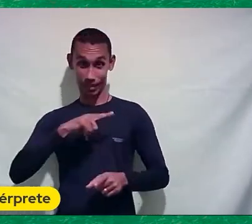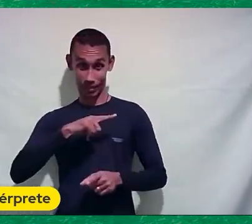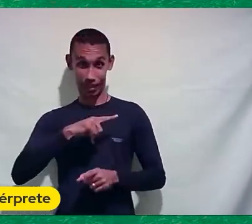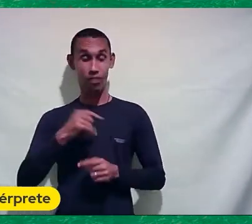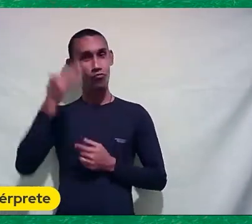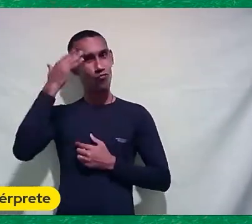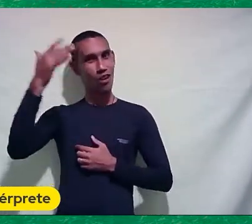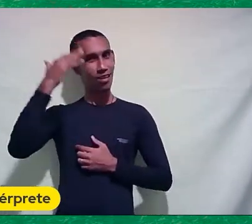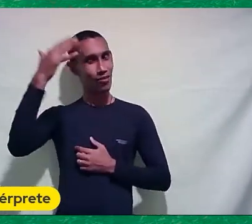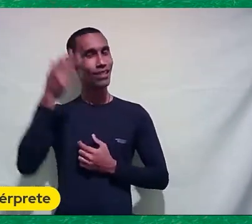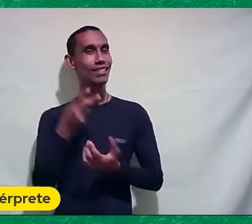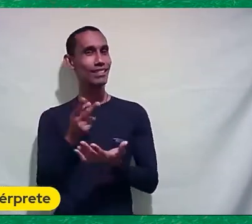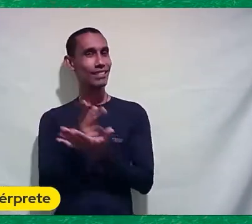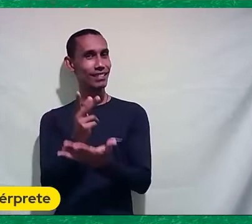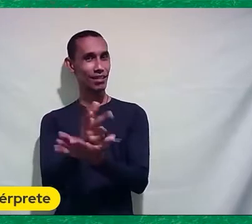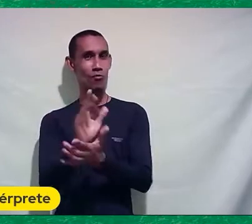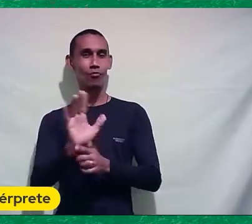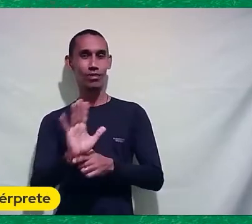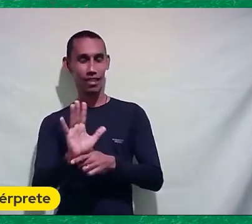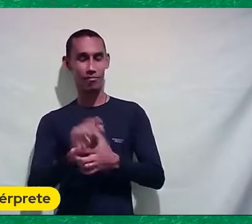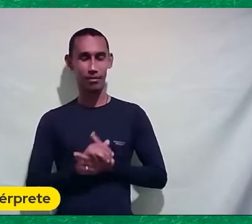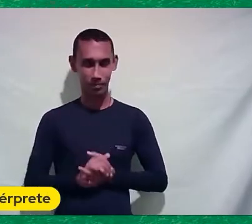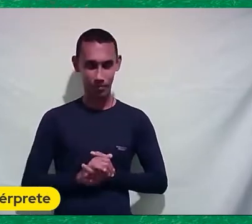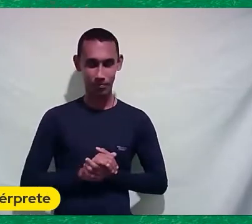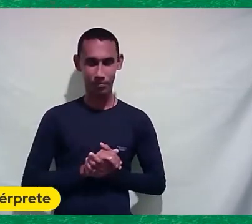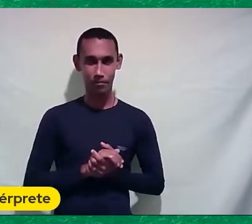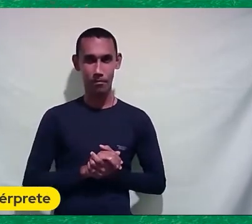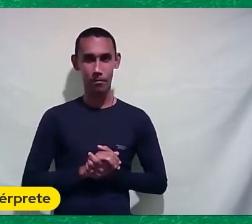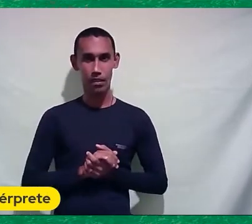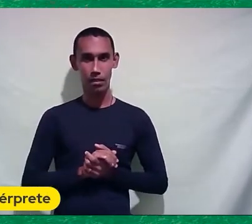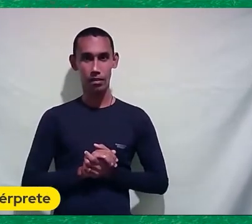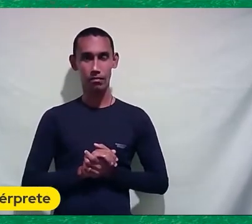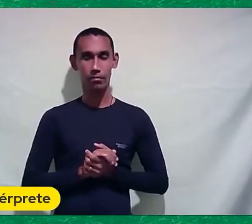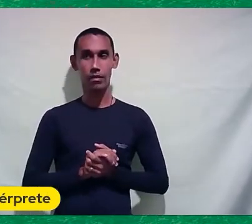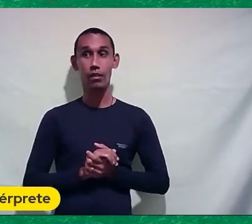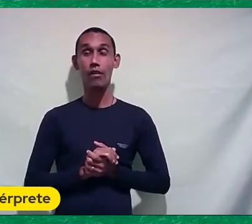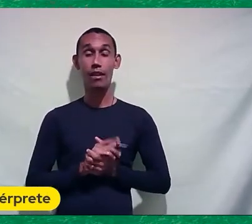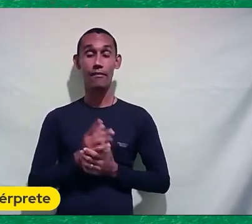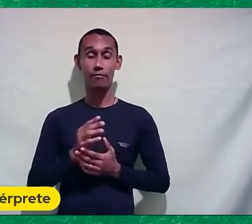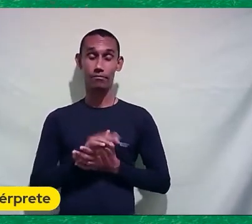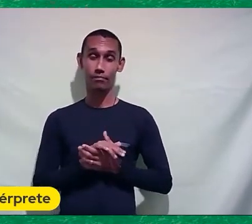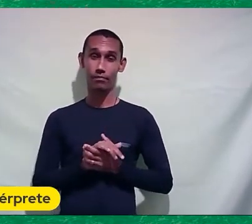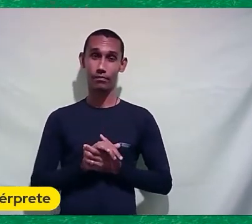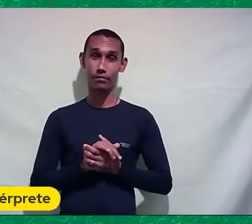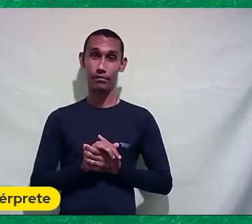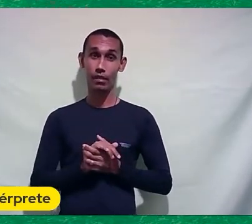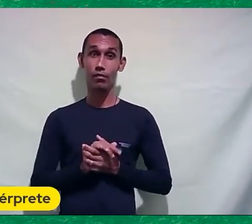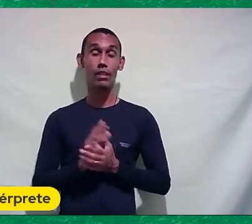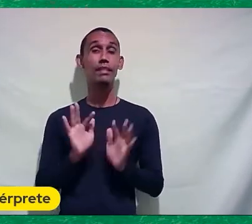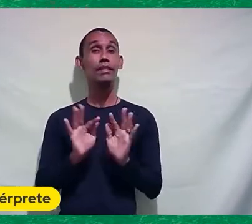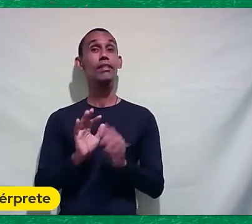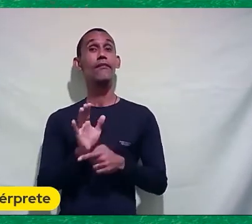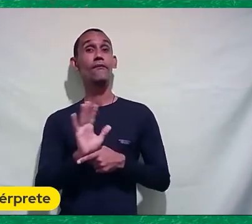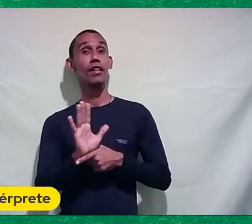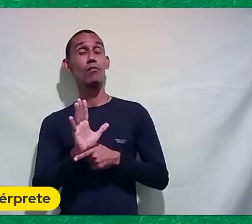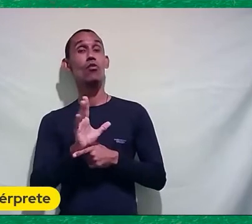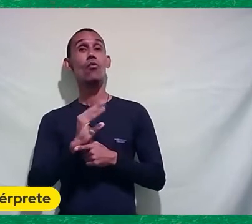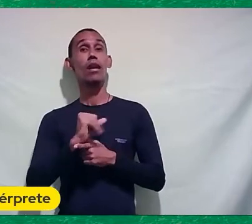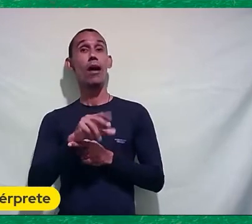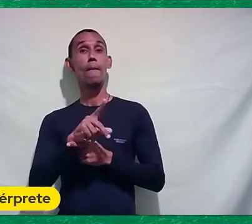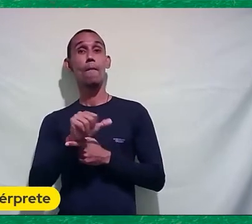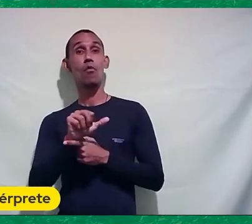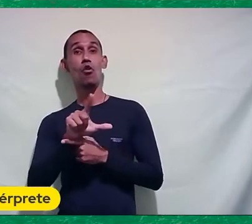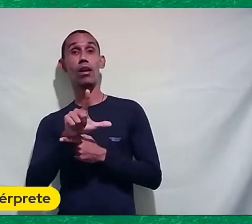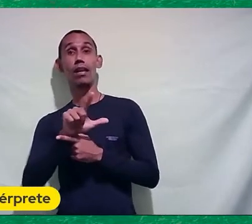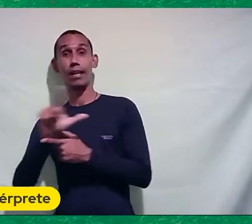Sonhadores Muito sonhadores Verdade Muito sonhadores Totalmente E aí nesse filme O Capô Ele não só